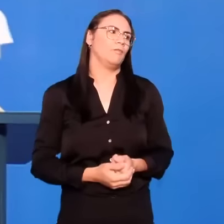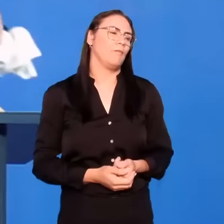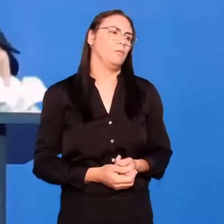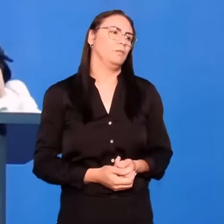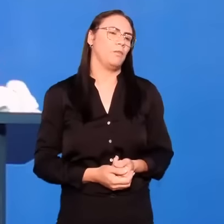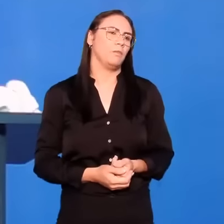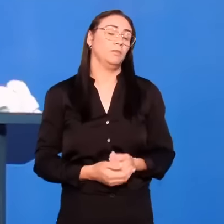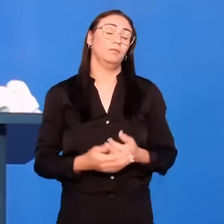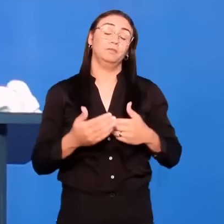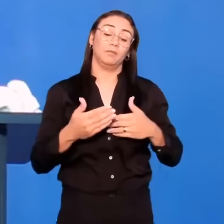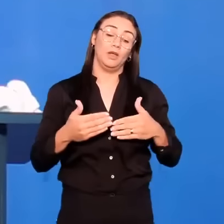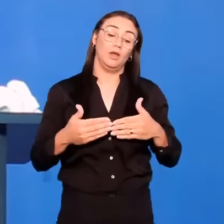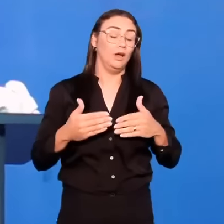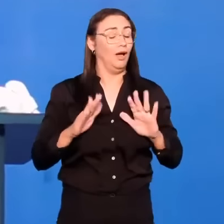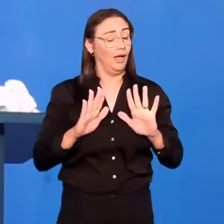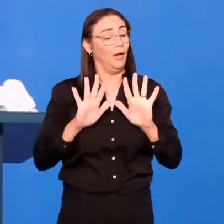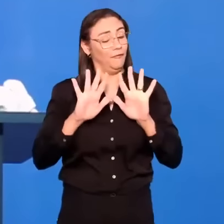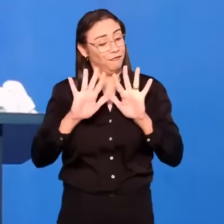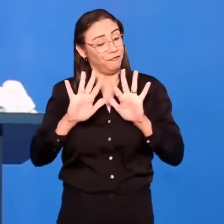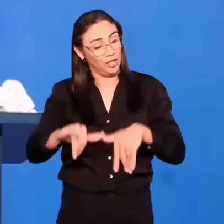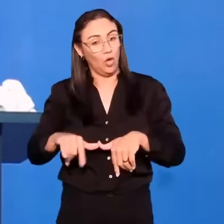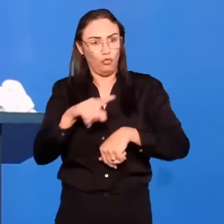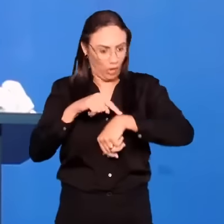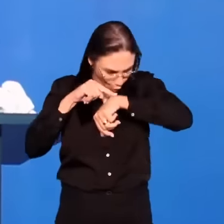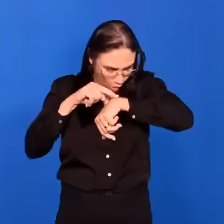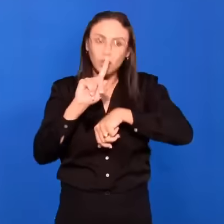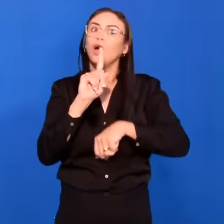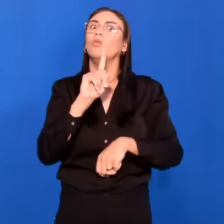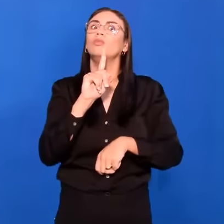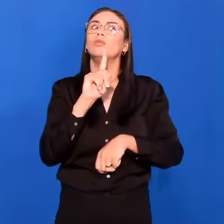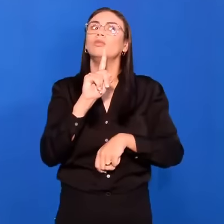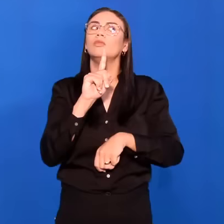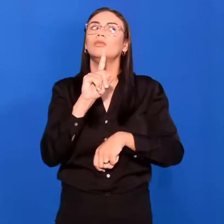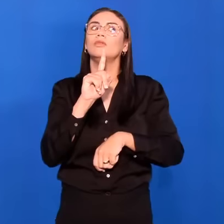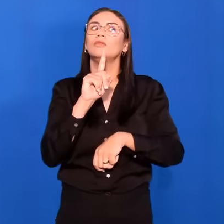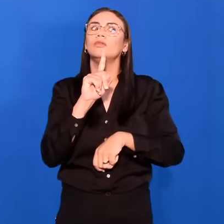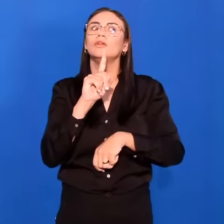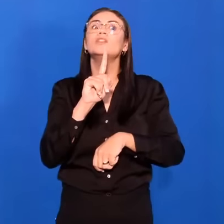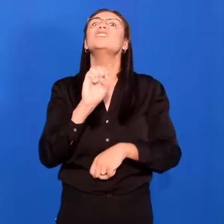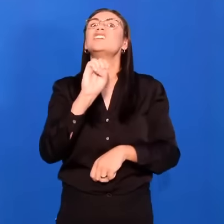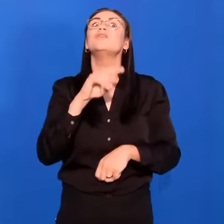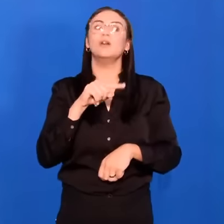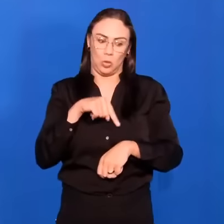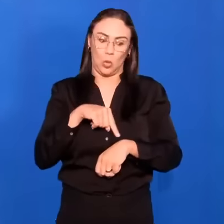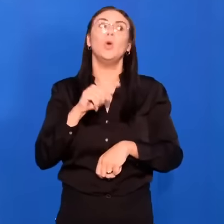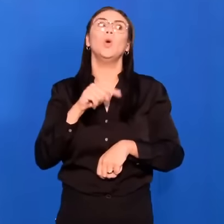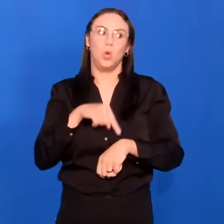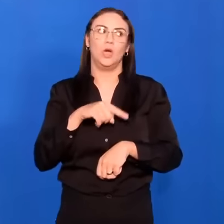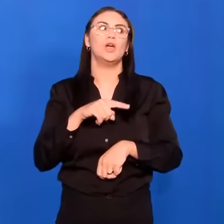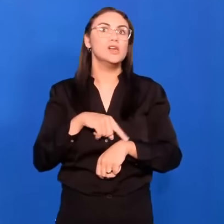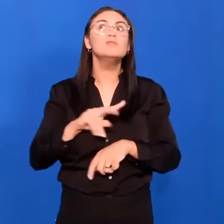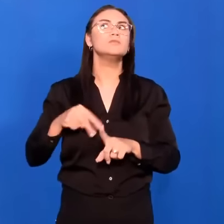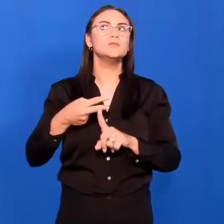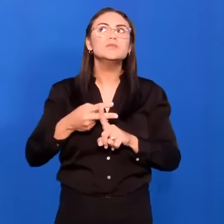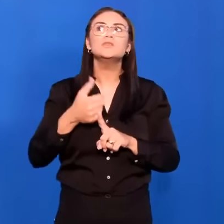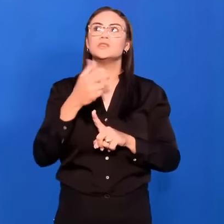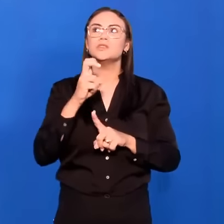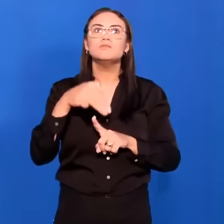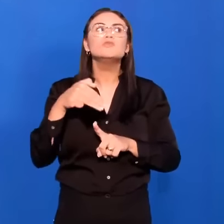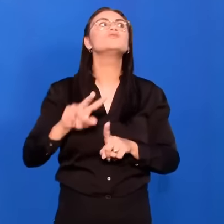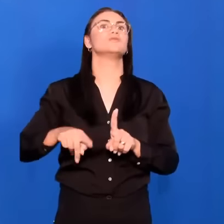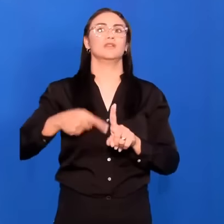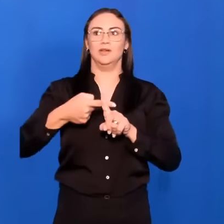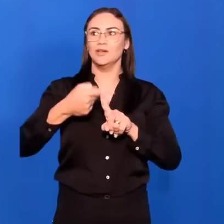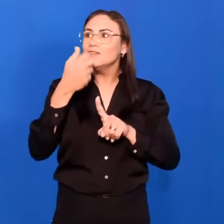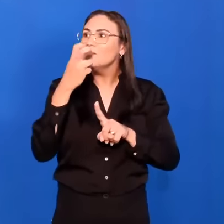Estou terminando? Não olhe no relógio. Cada vez que você orar, eu vou aumentar 15 minutos a mensagem.